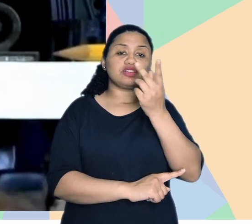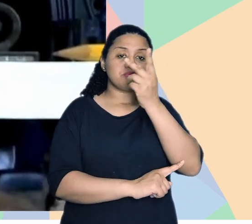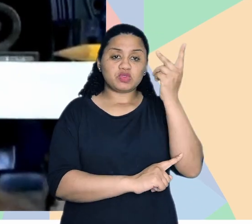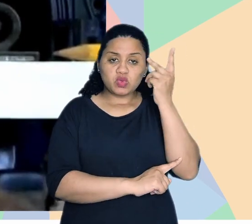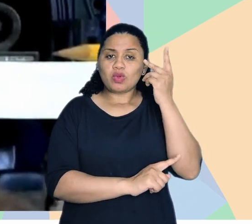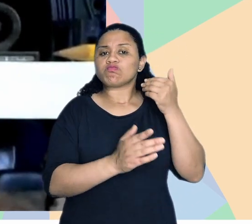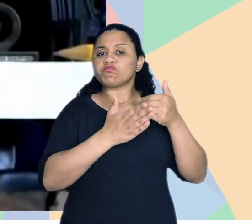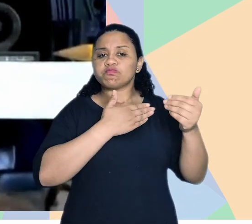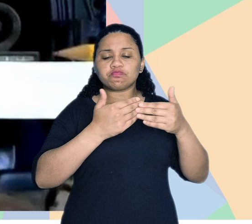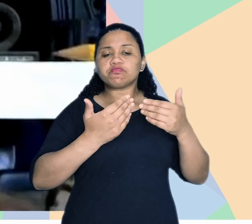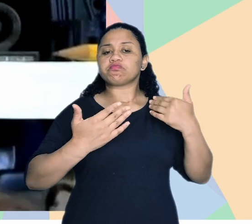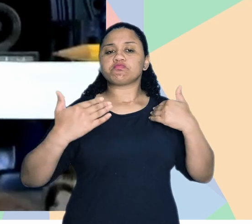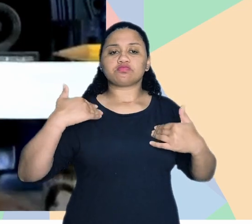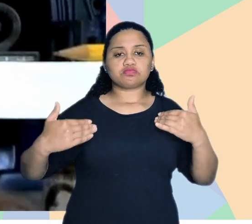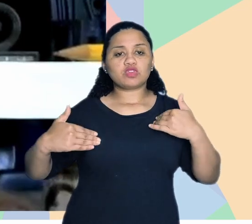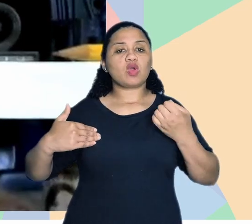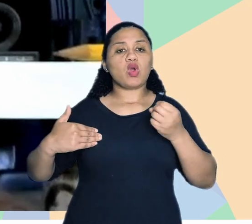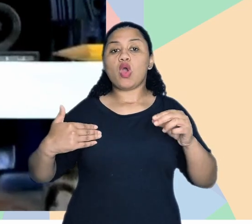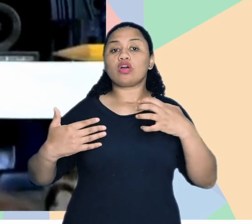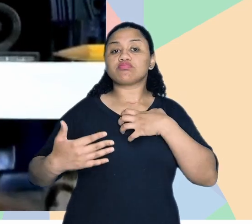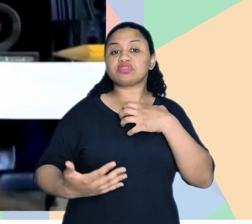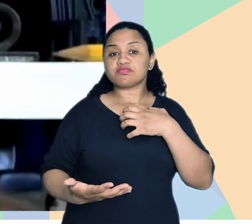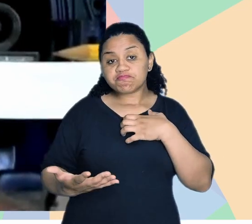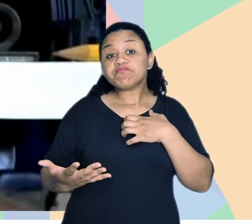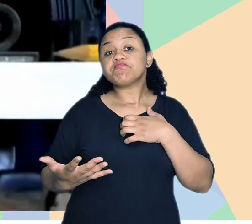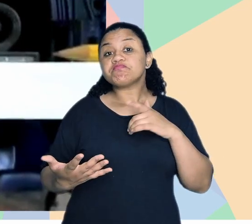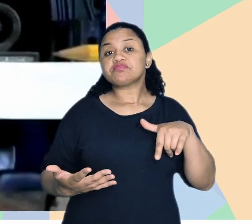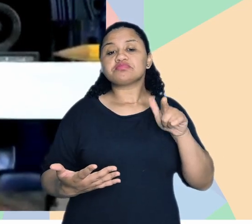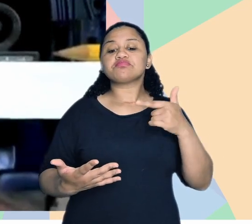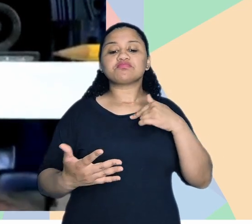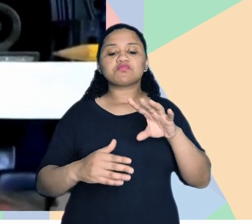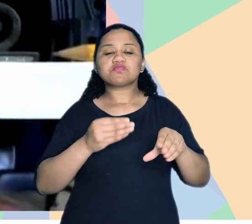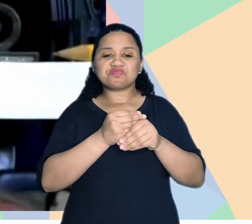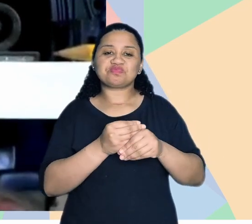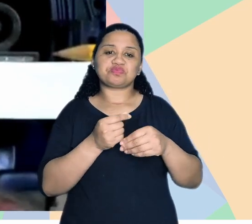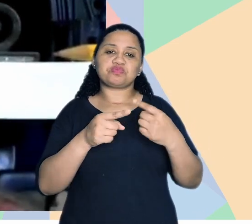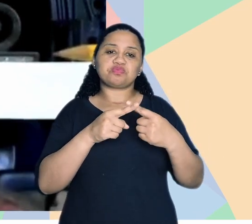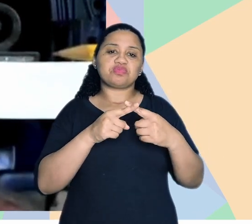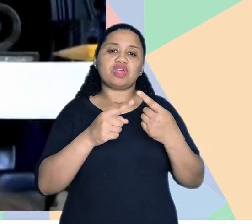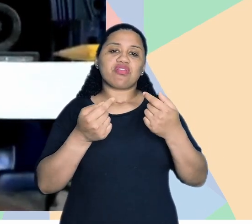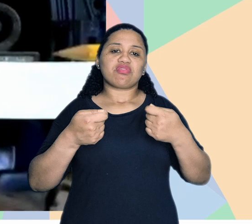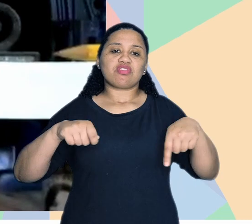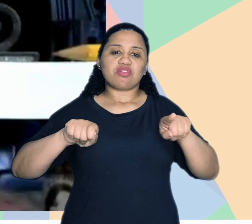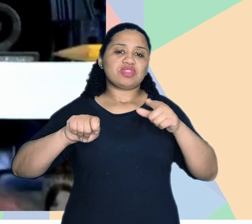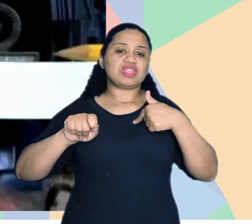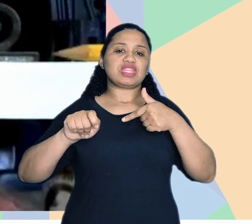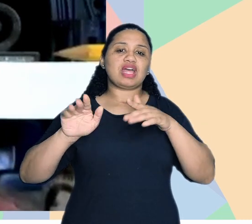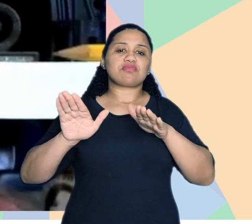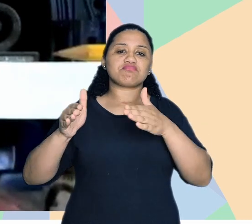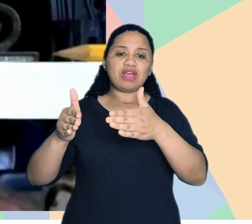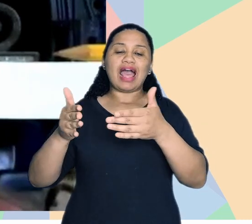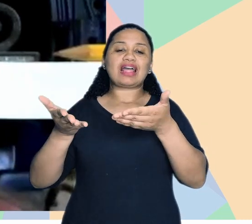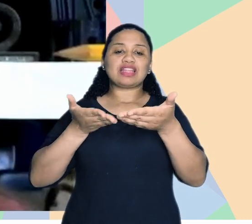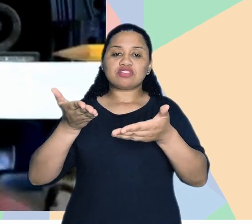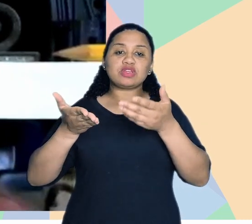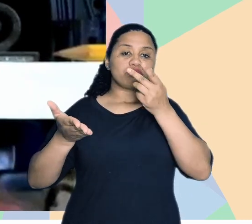independente das suas condições físicas ou sensoriais. Eu acho que esse é o mais completo, porque você não precisa enquadrar como um